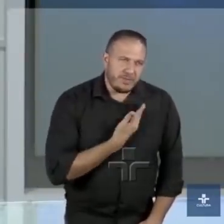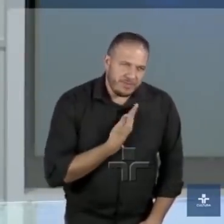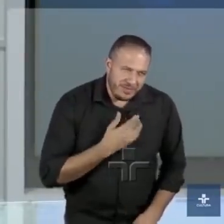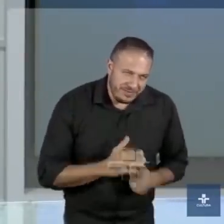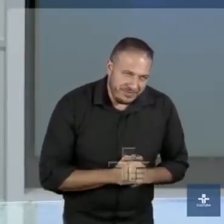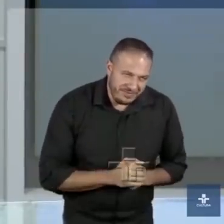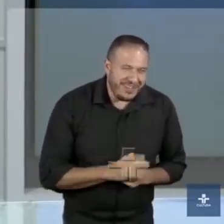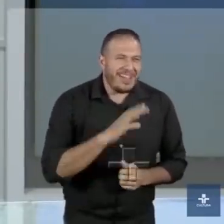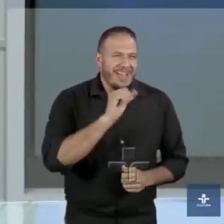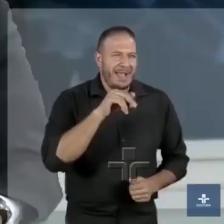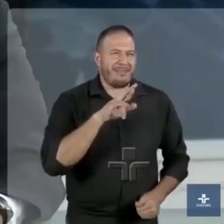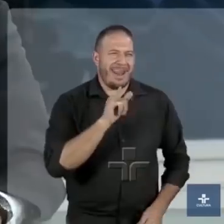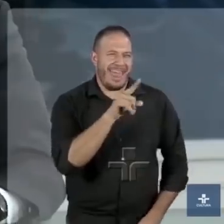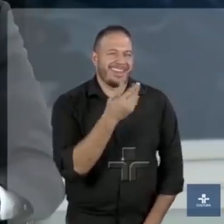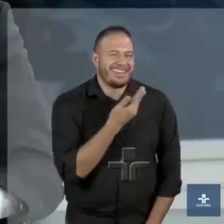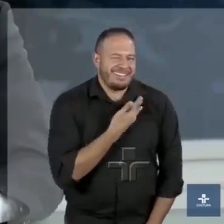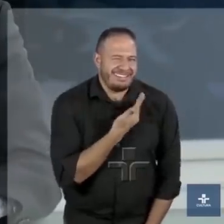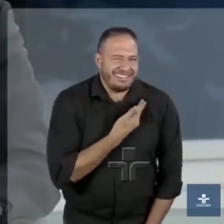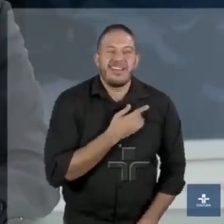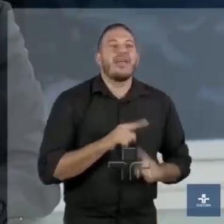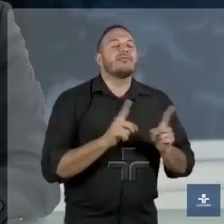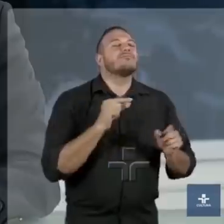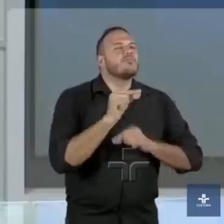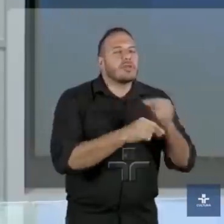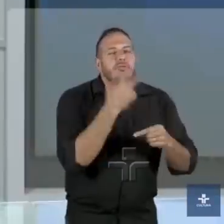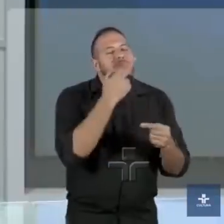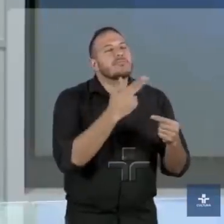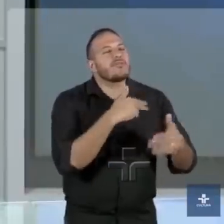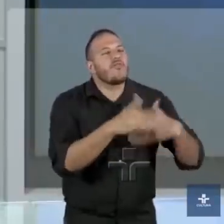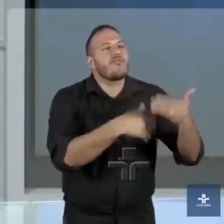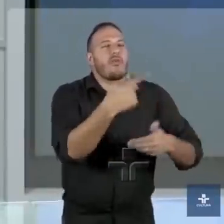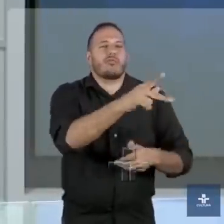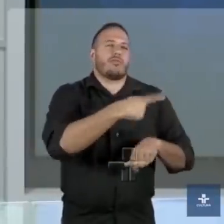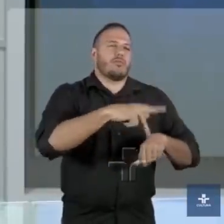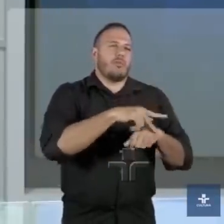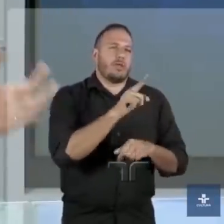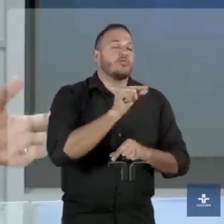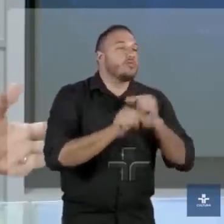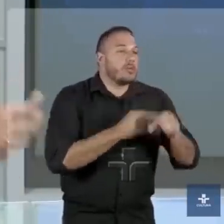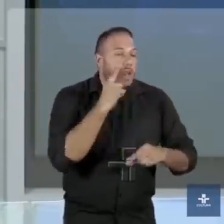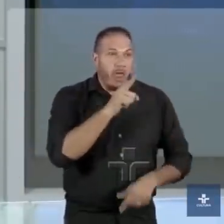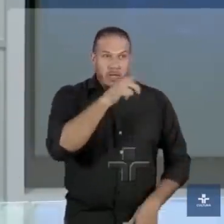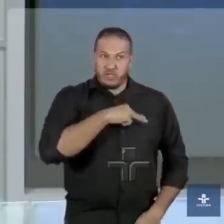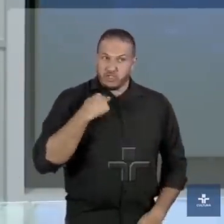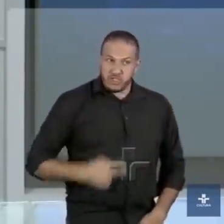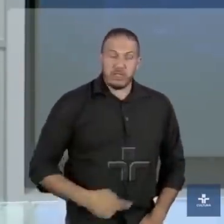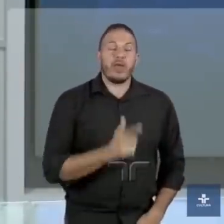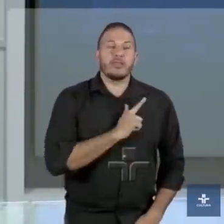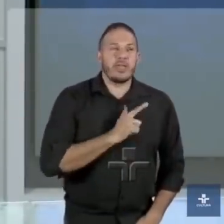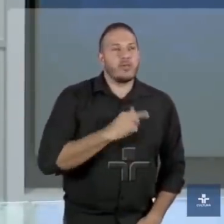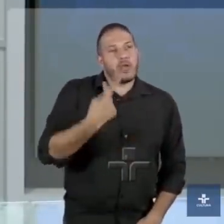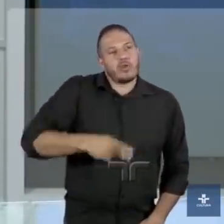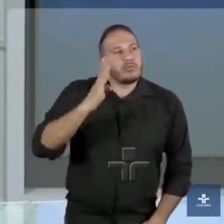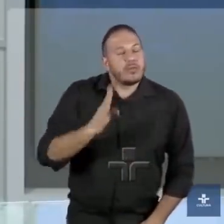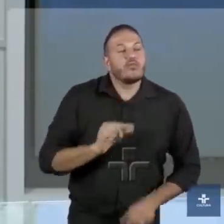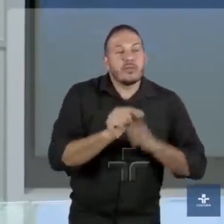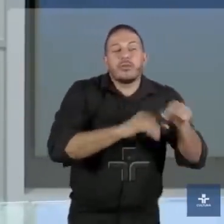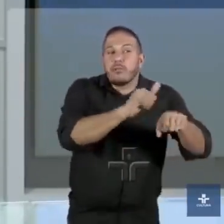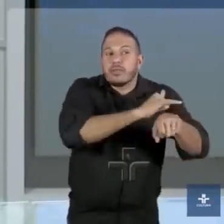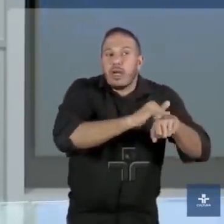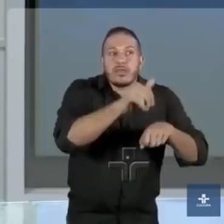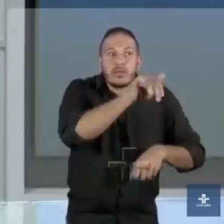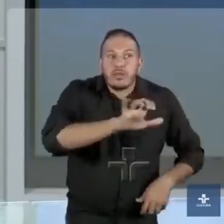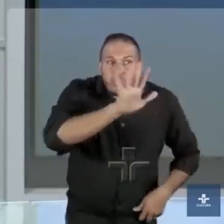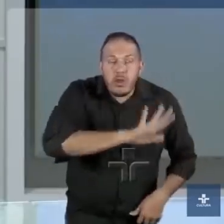estratégia de desenvolvimento da economia daquele país. O que a China tem que o Brasil não tem é uma estratégia nacional de